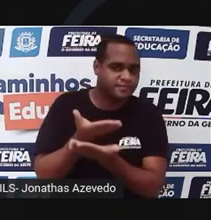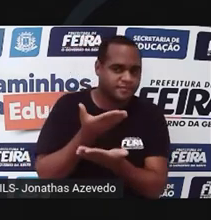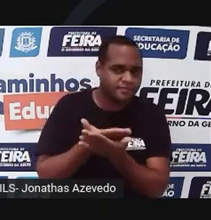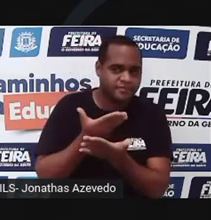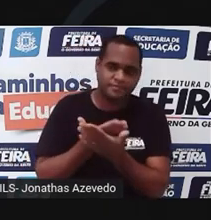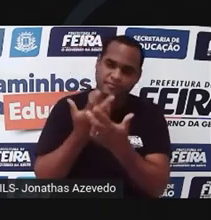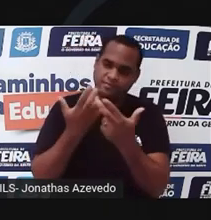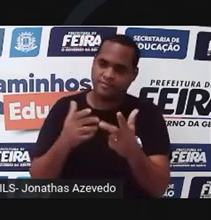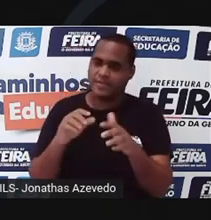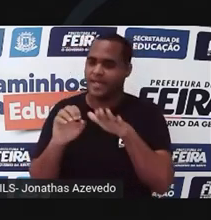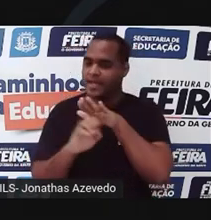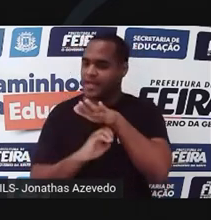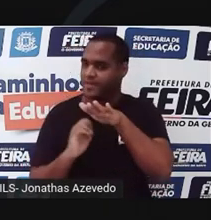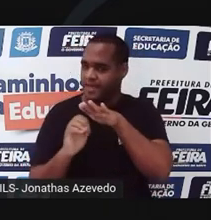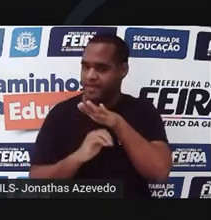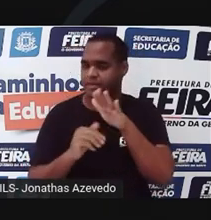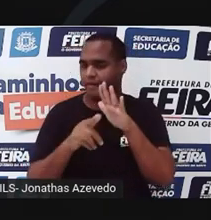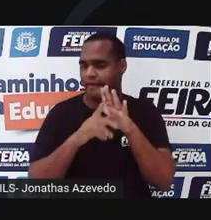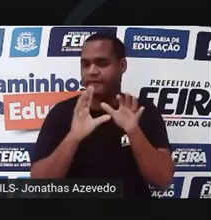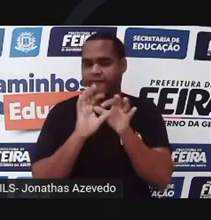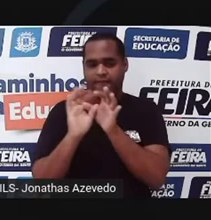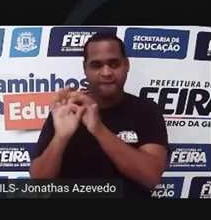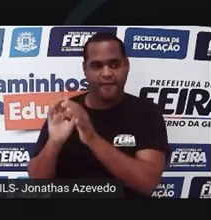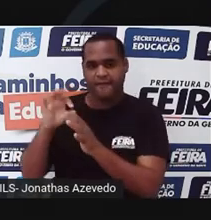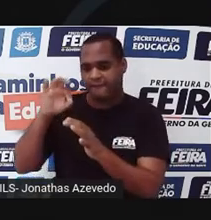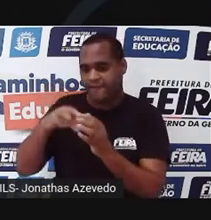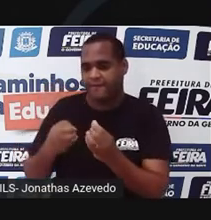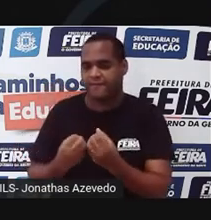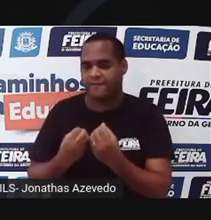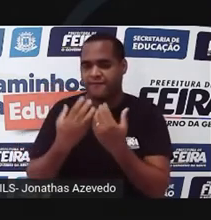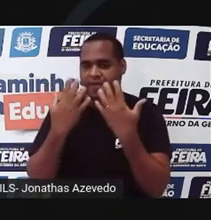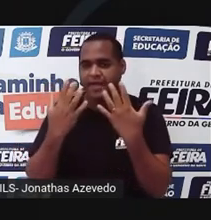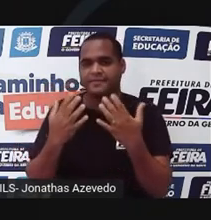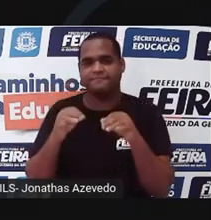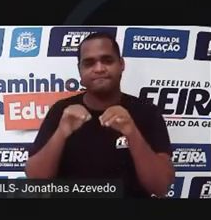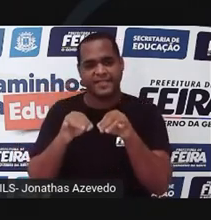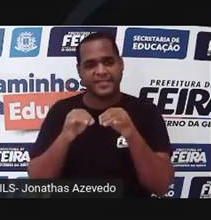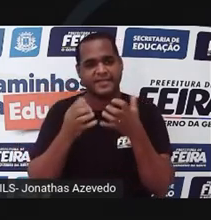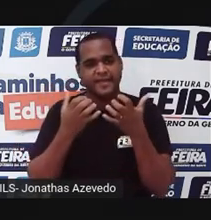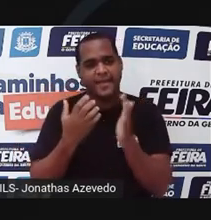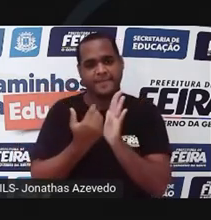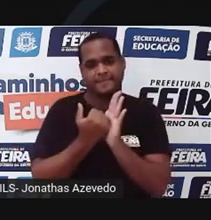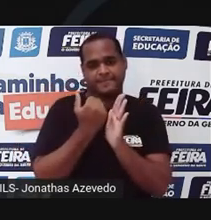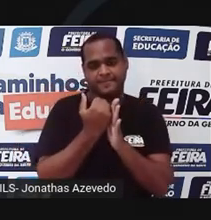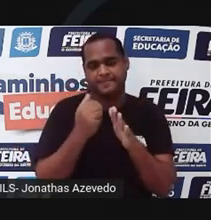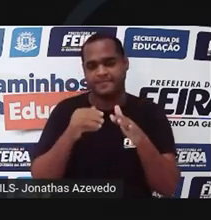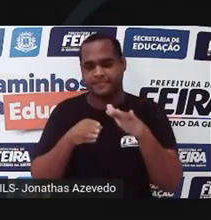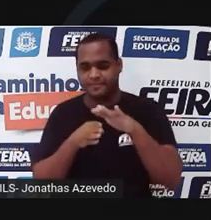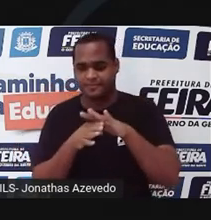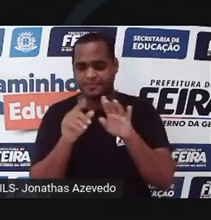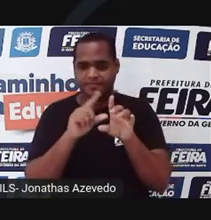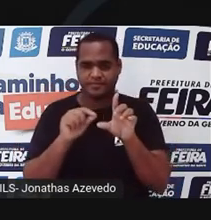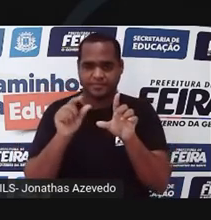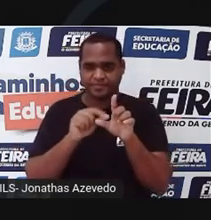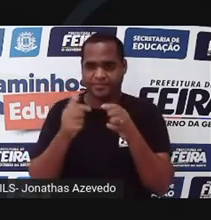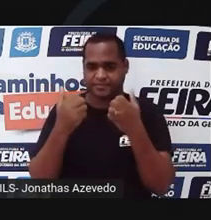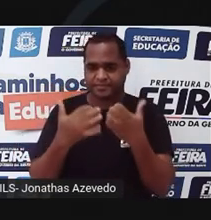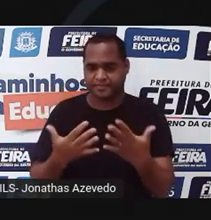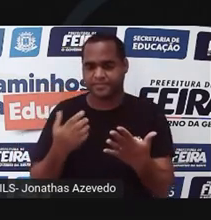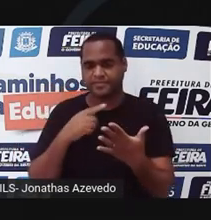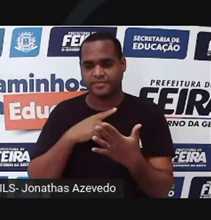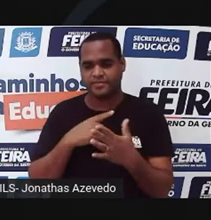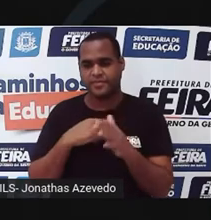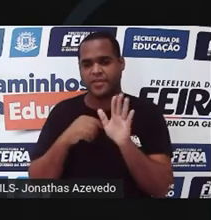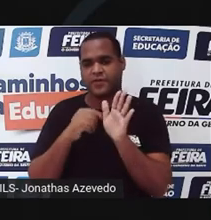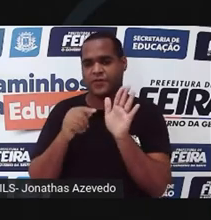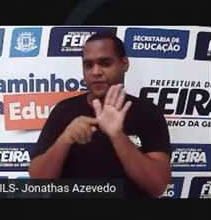parte das empresas antes da liberação de sementes para o mercado. Quer saber mais? Acesse os links nos cards e na descrição do